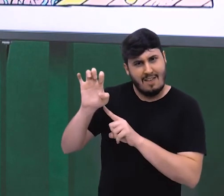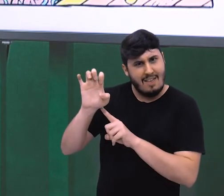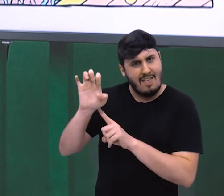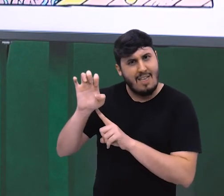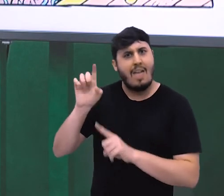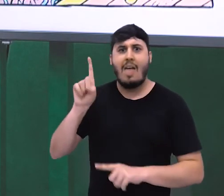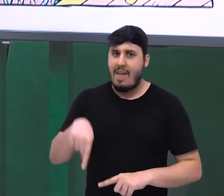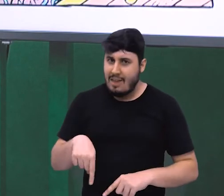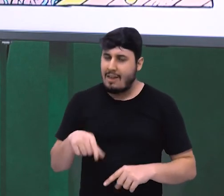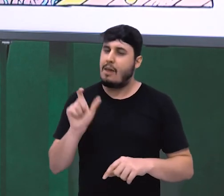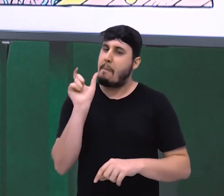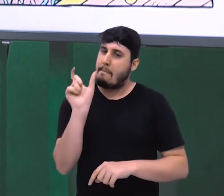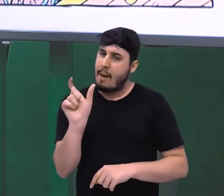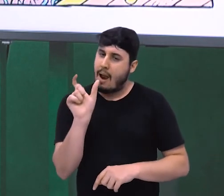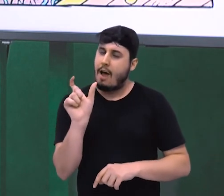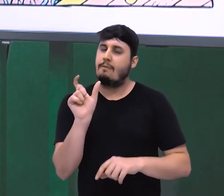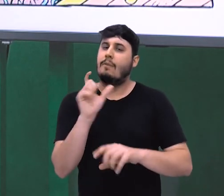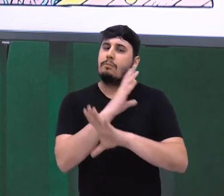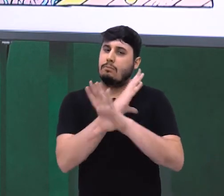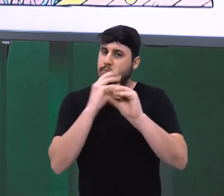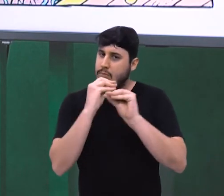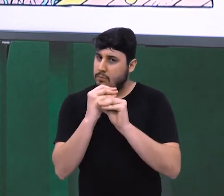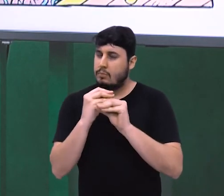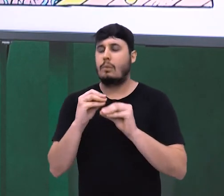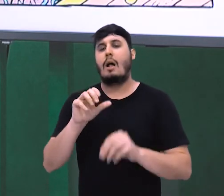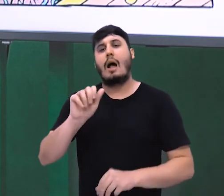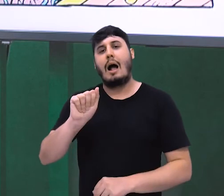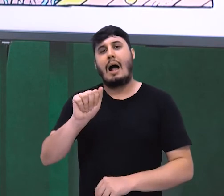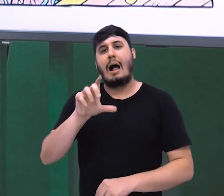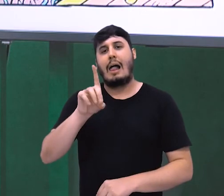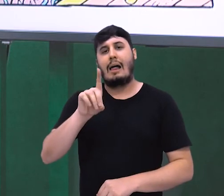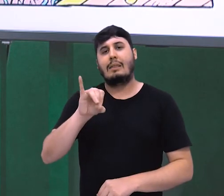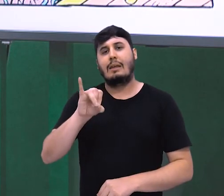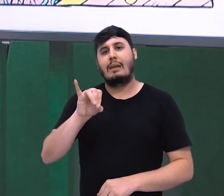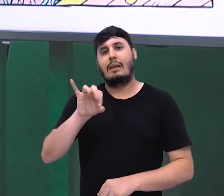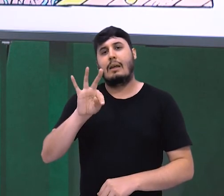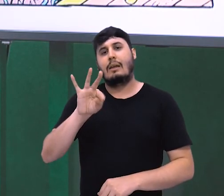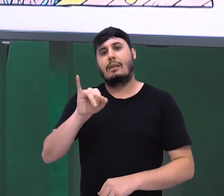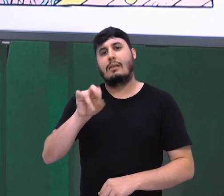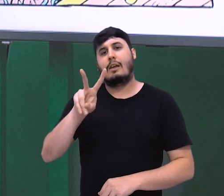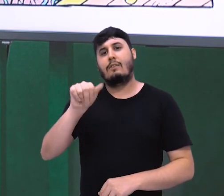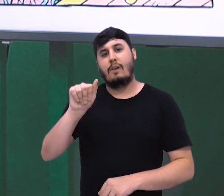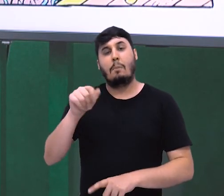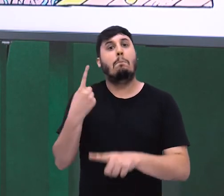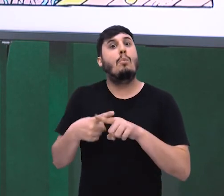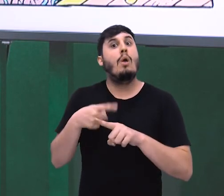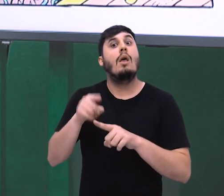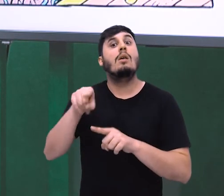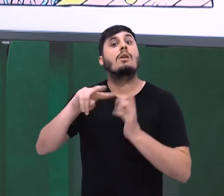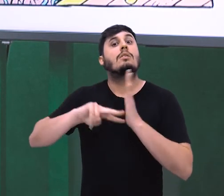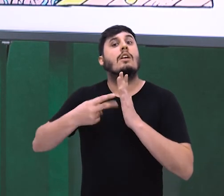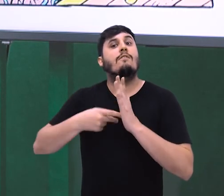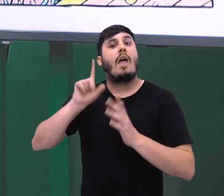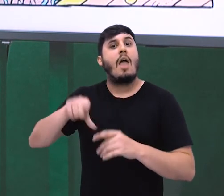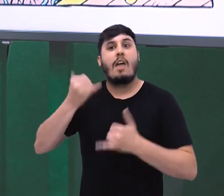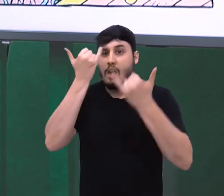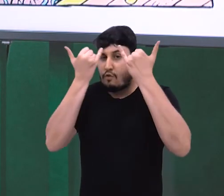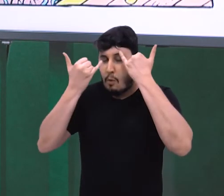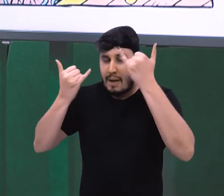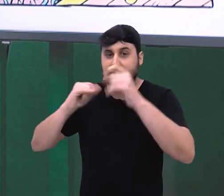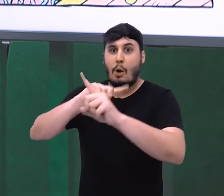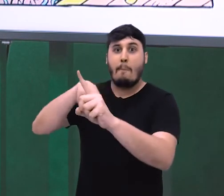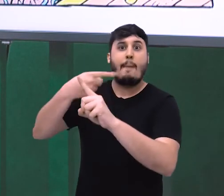Ela dá conta, simplesmente, do acréscimo de uma nova informação. Mas, observando o contexto,